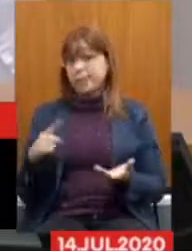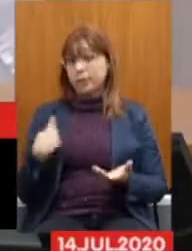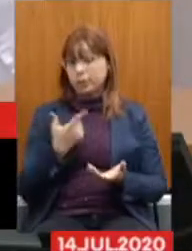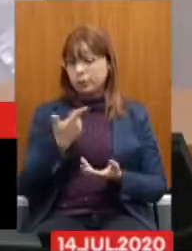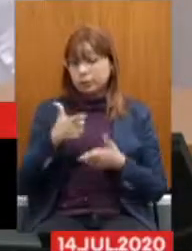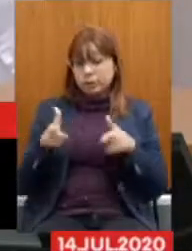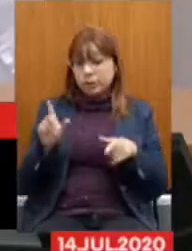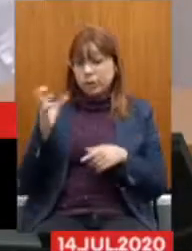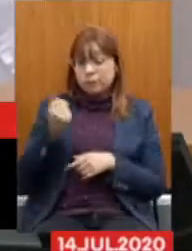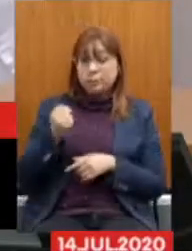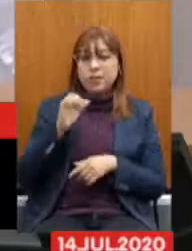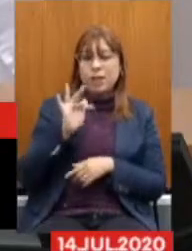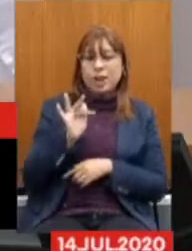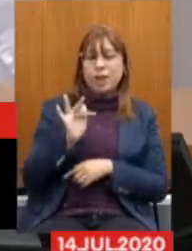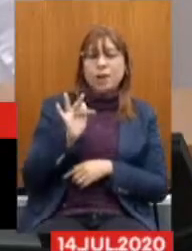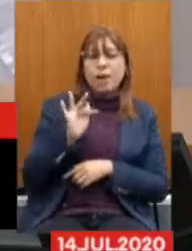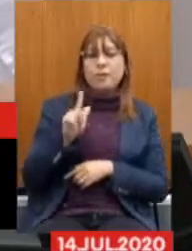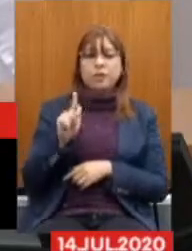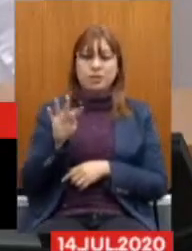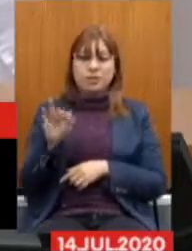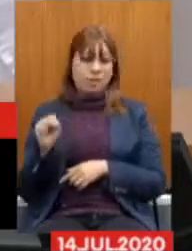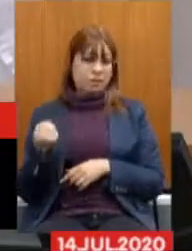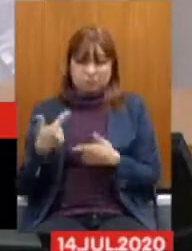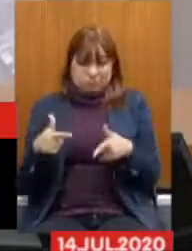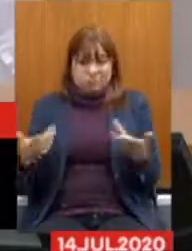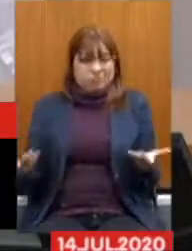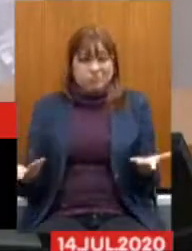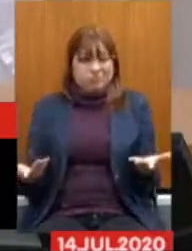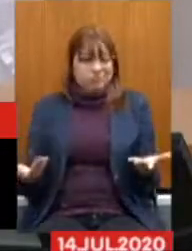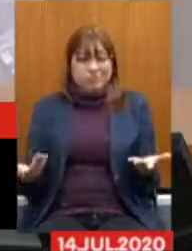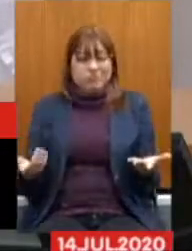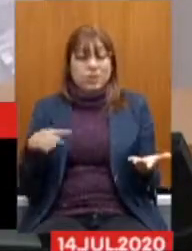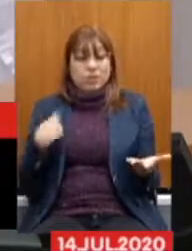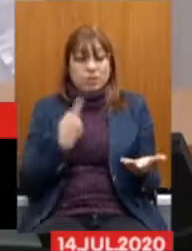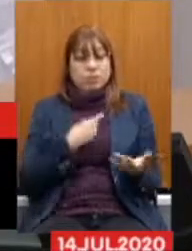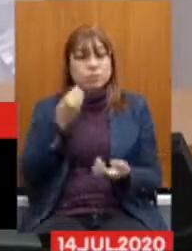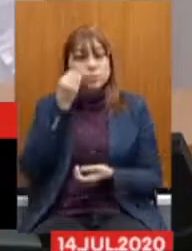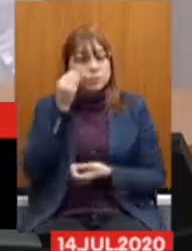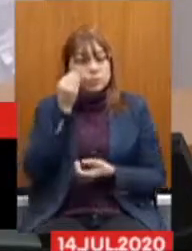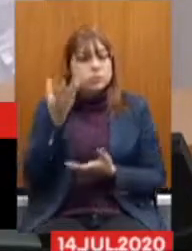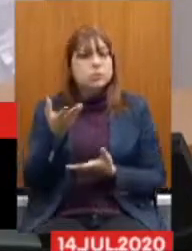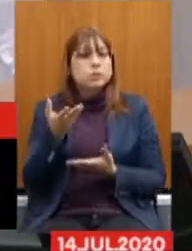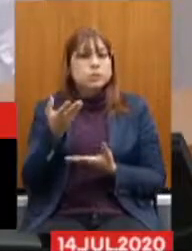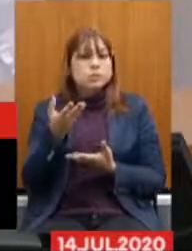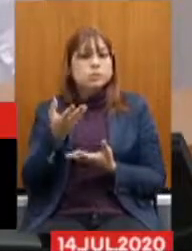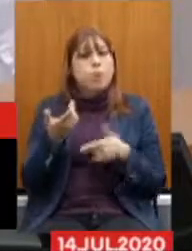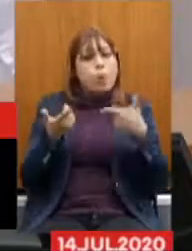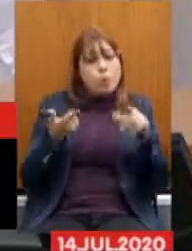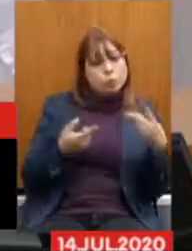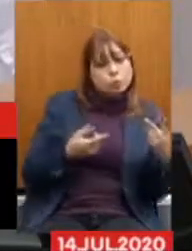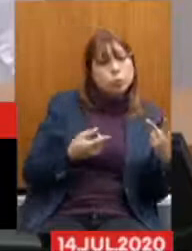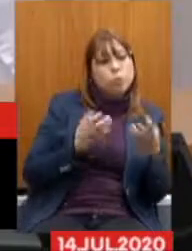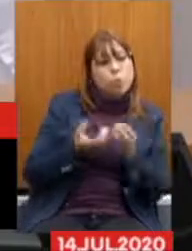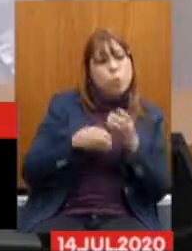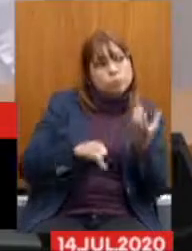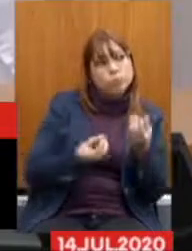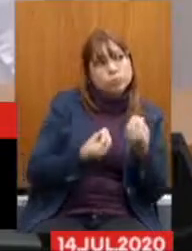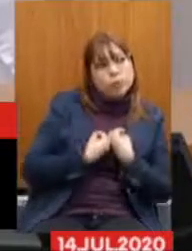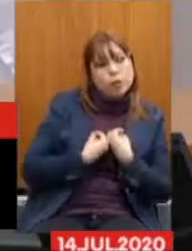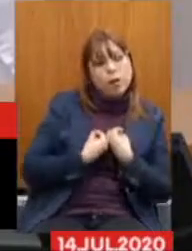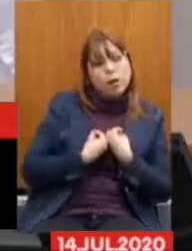garantia Nós abrimos mão De algumas coisas Para que a gente E temos outras Que é o que o concurso oferece